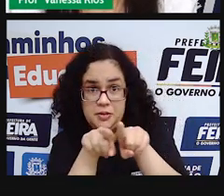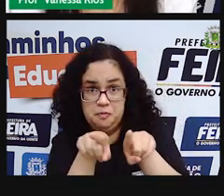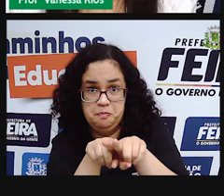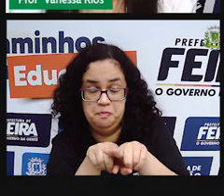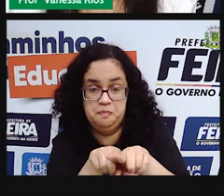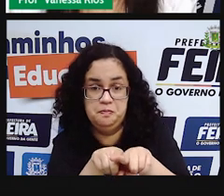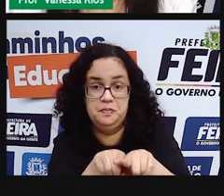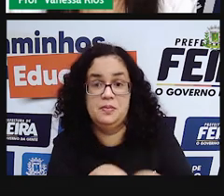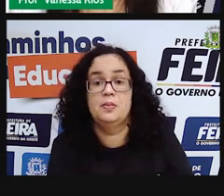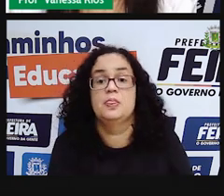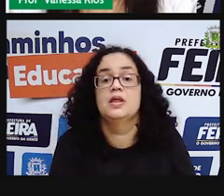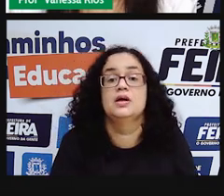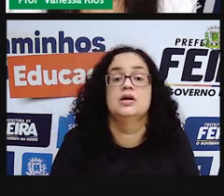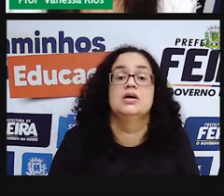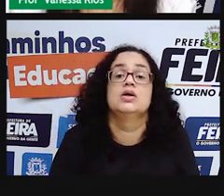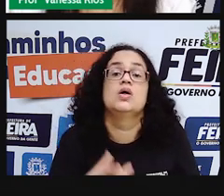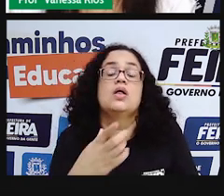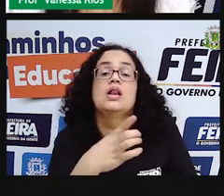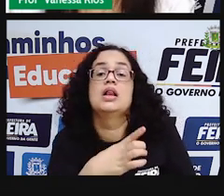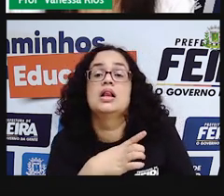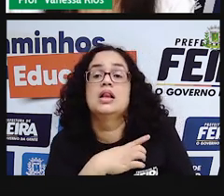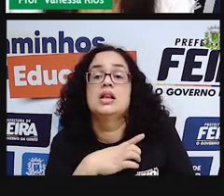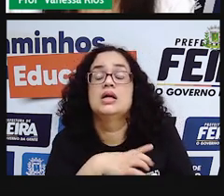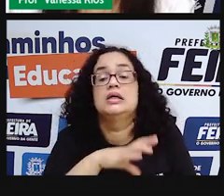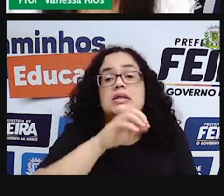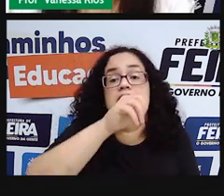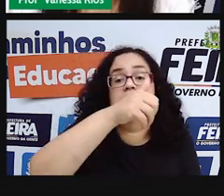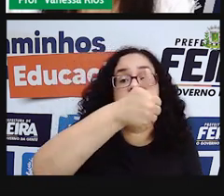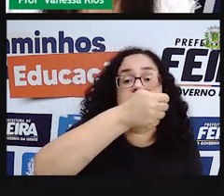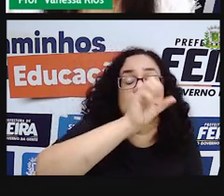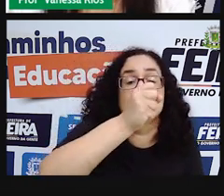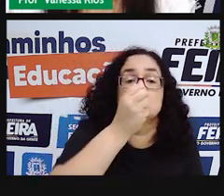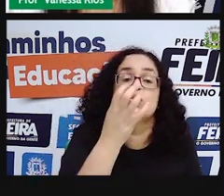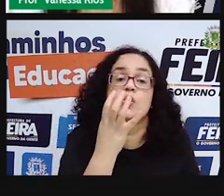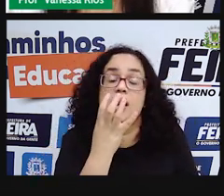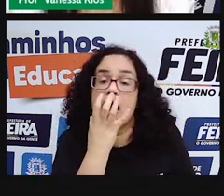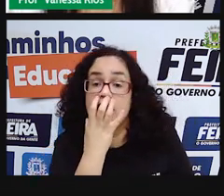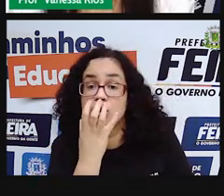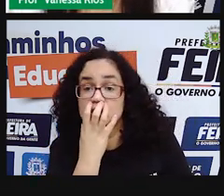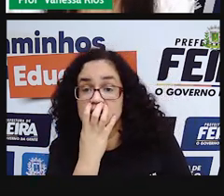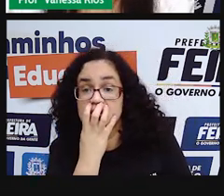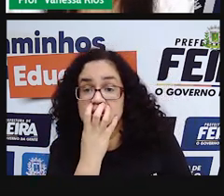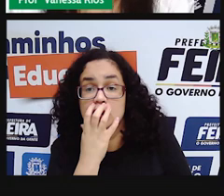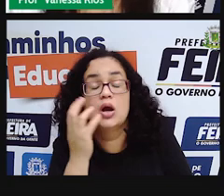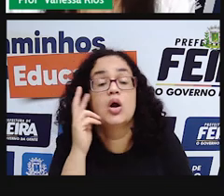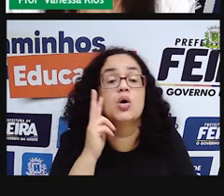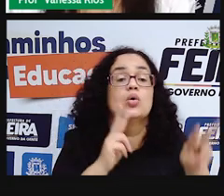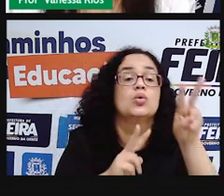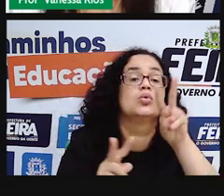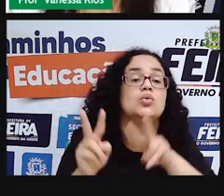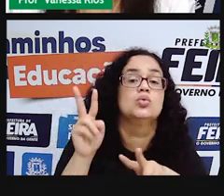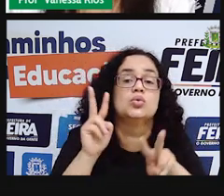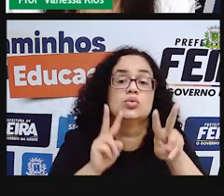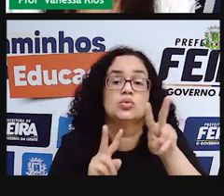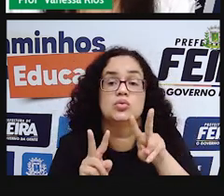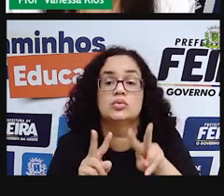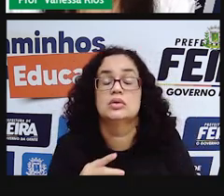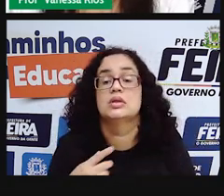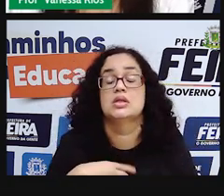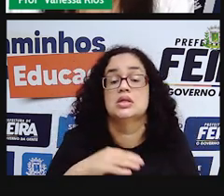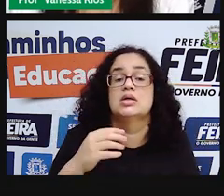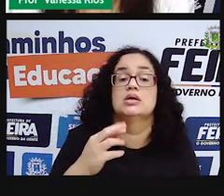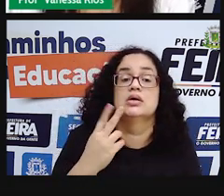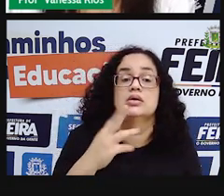E quando existem aí, ó, dezoito cachorros, observamos que no mês são